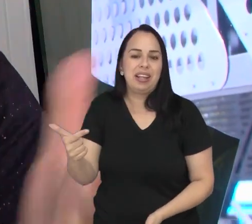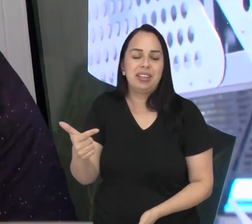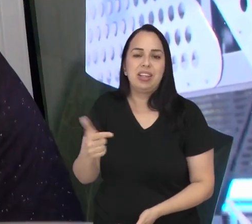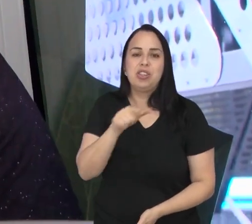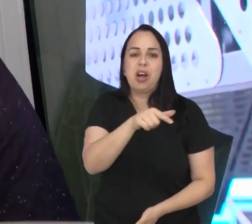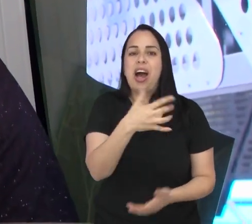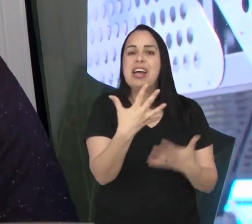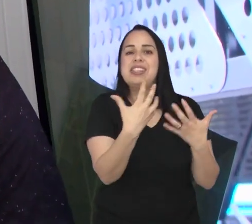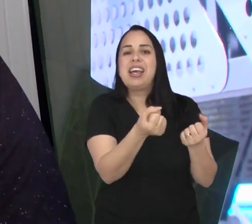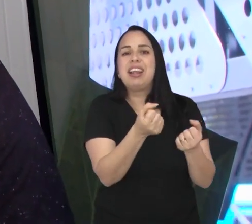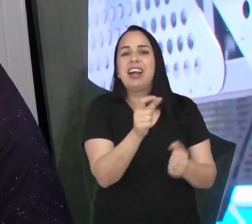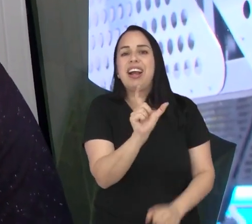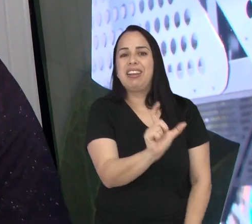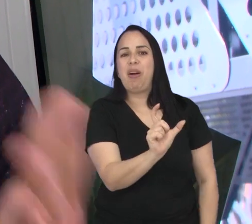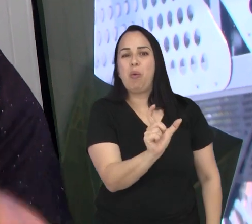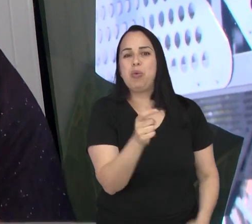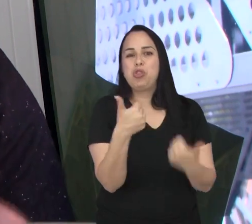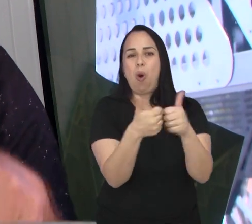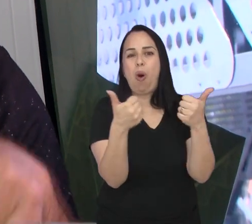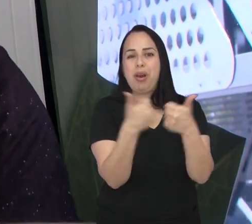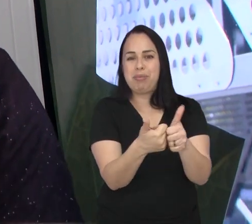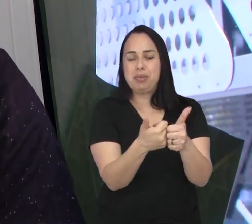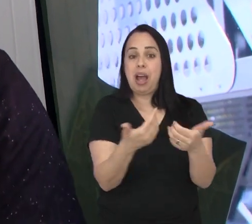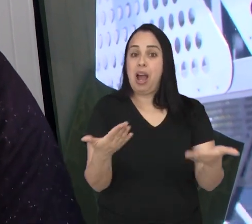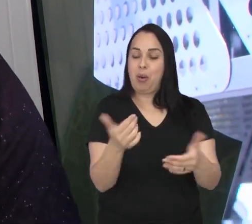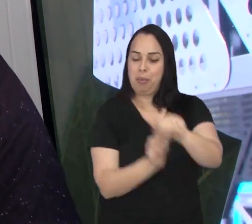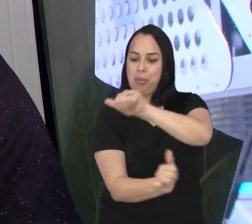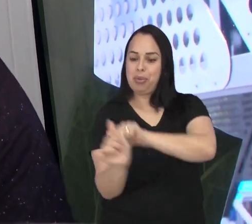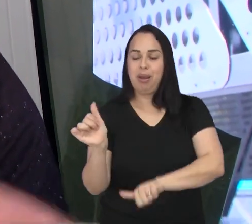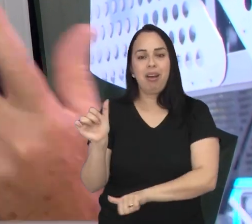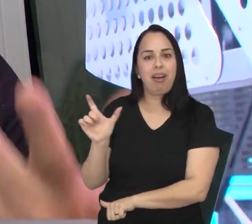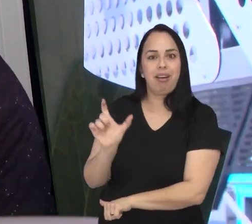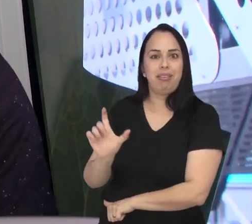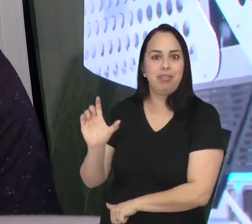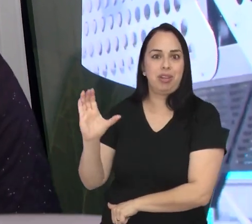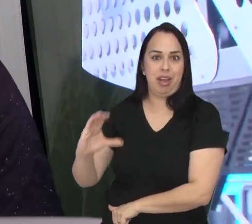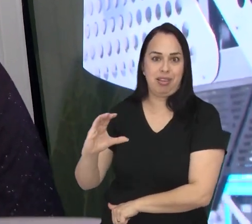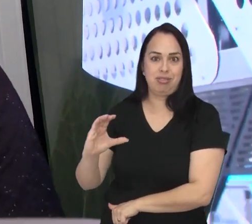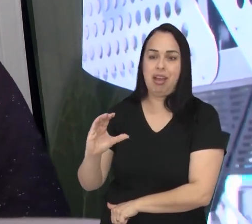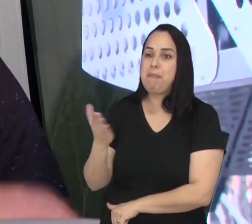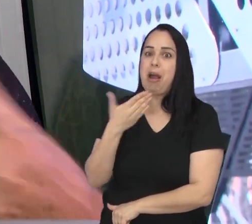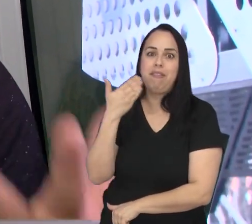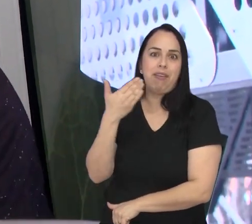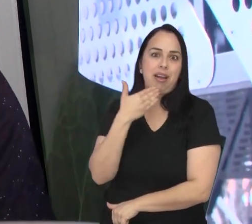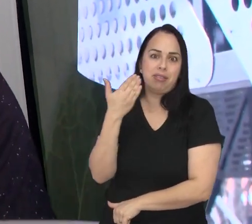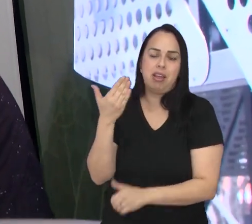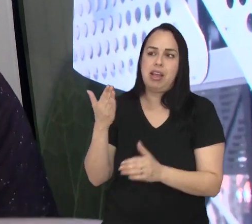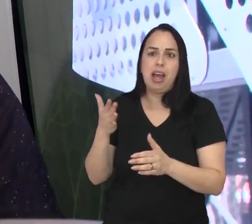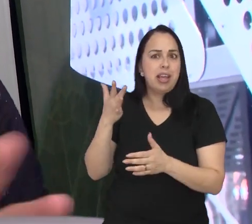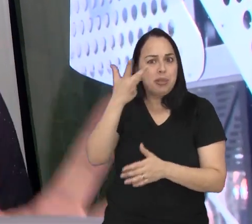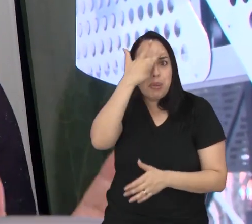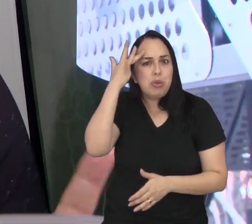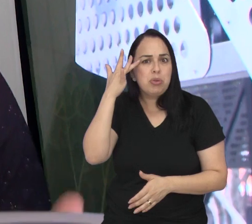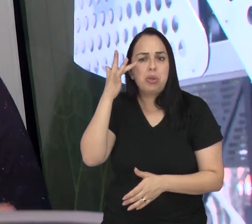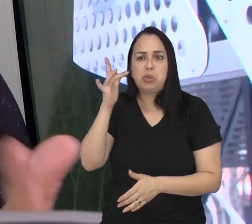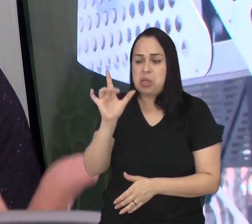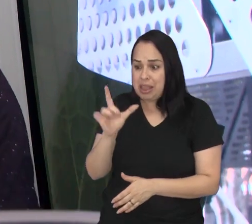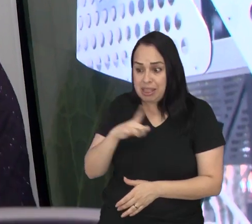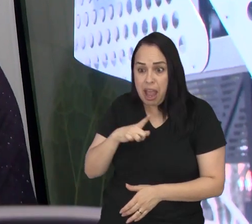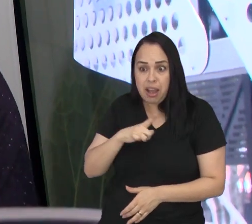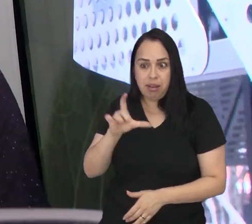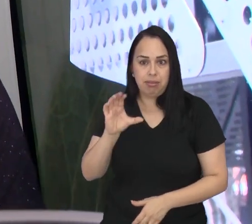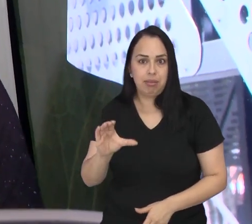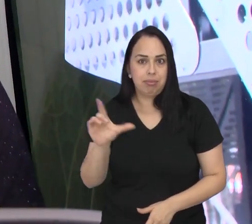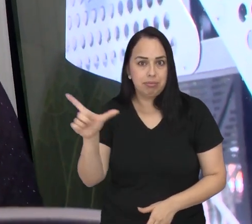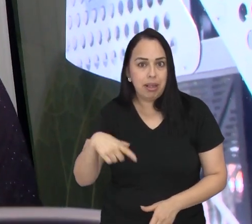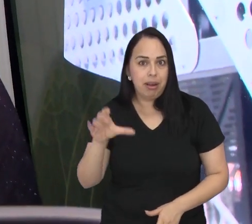só aceitava o cartão, agora com essa nova modalidade, ficou bem mais fácil. Muitas pessoas, agora todos que têm cartão